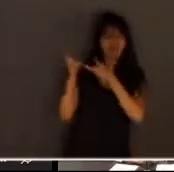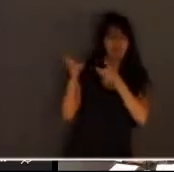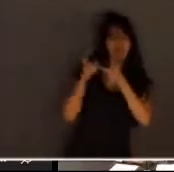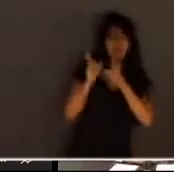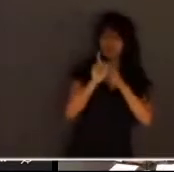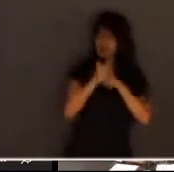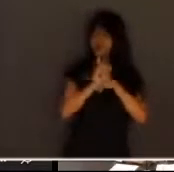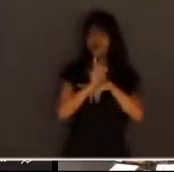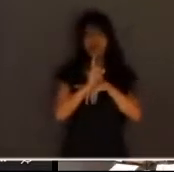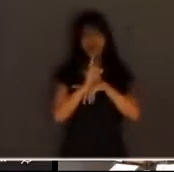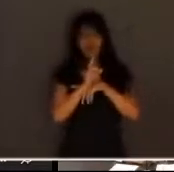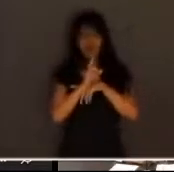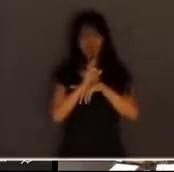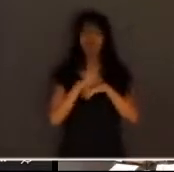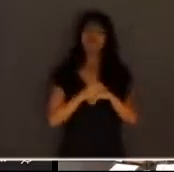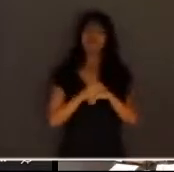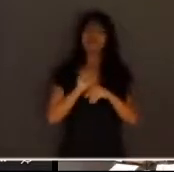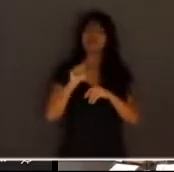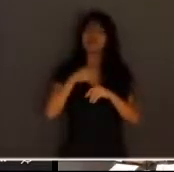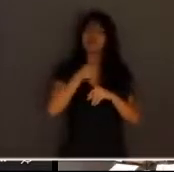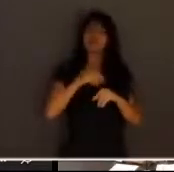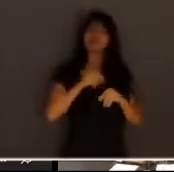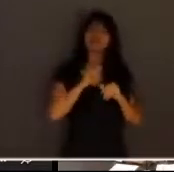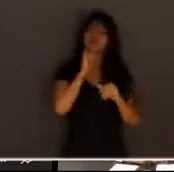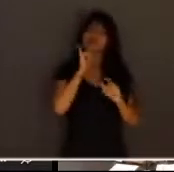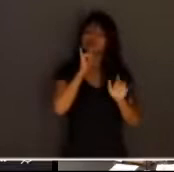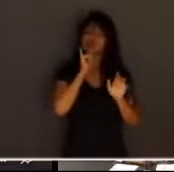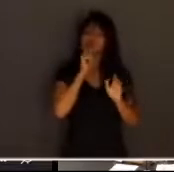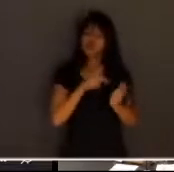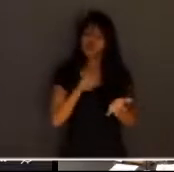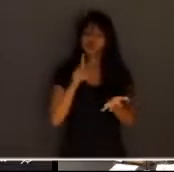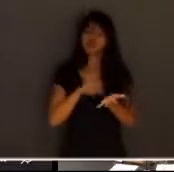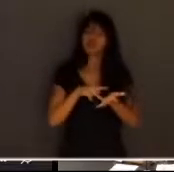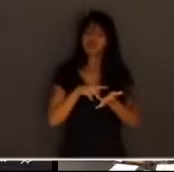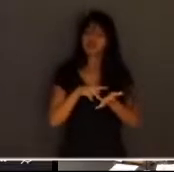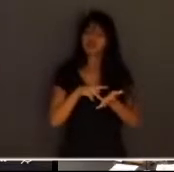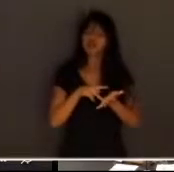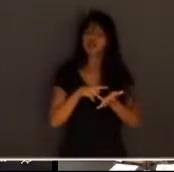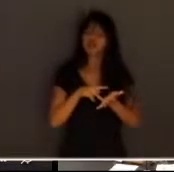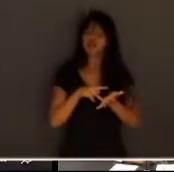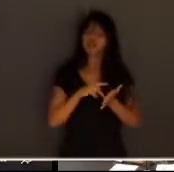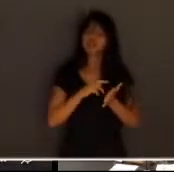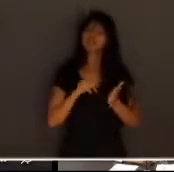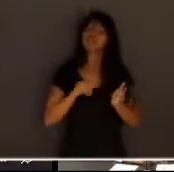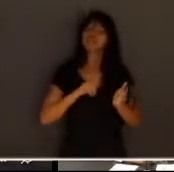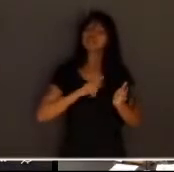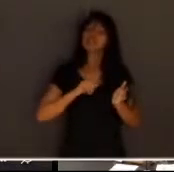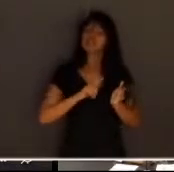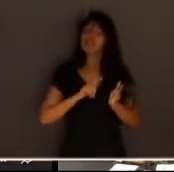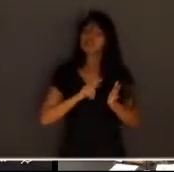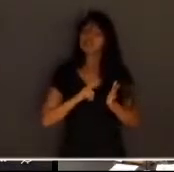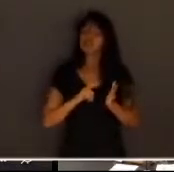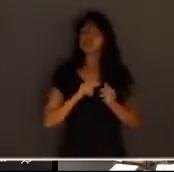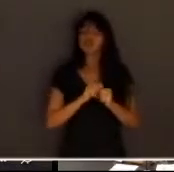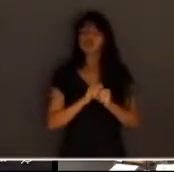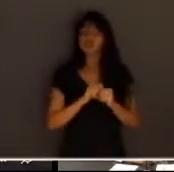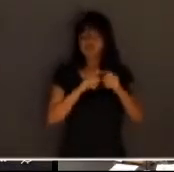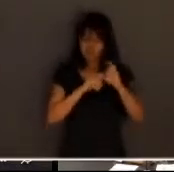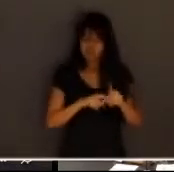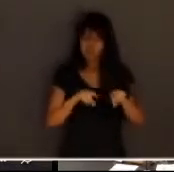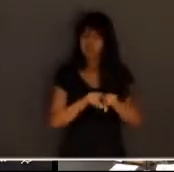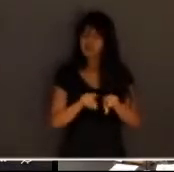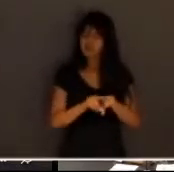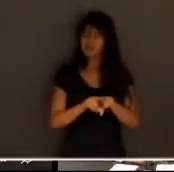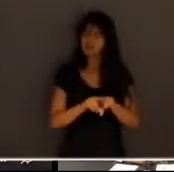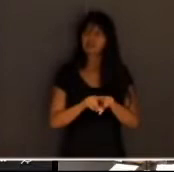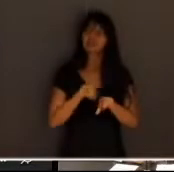conveniência a nossa matéria-prima é a verdade nós temos a independência de postular a absorvição do inocente